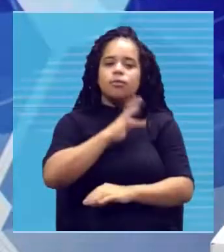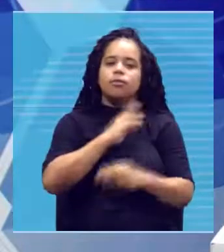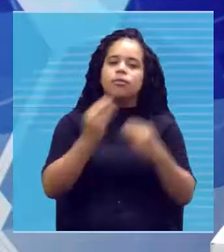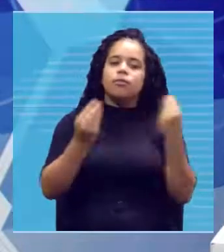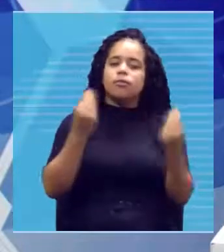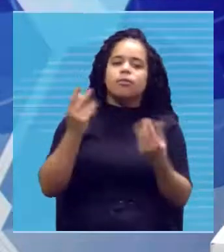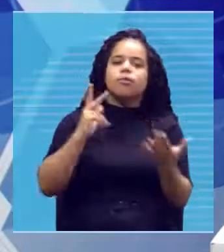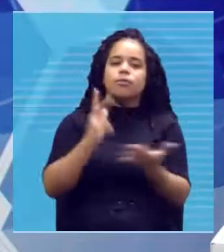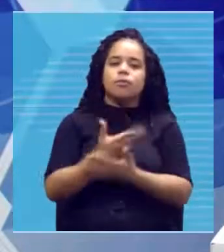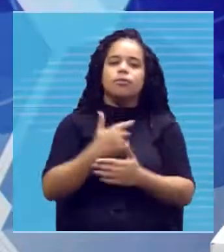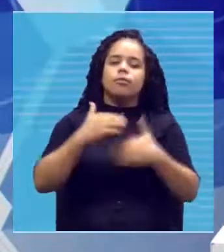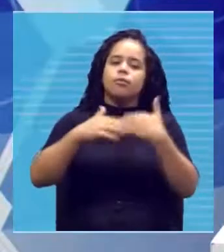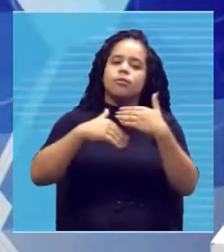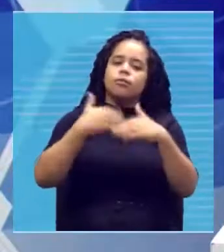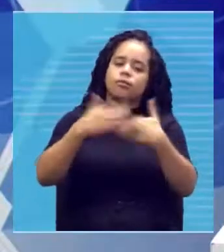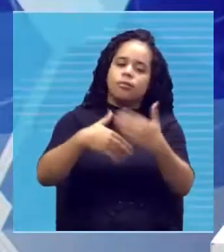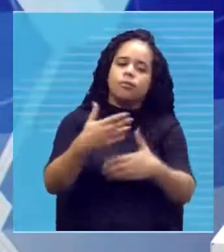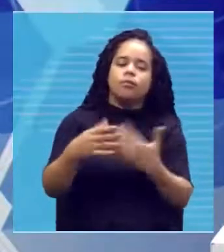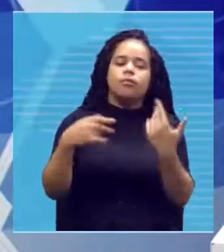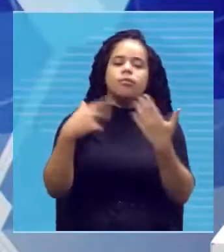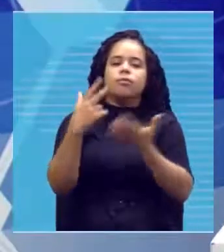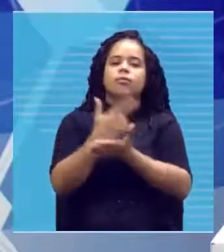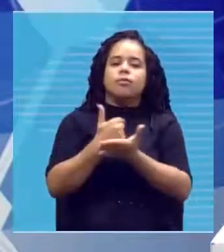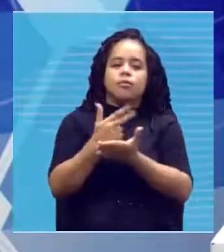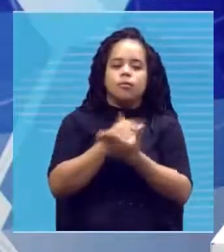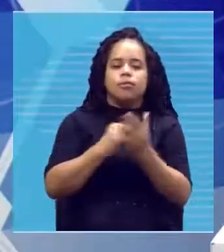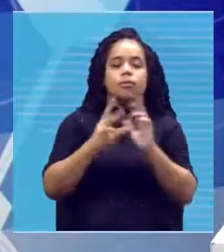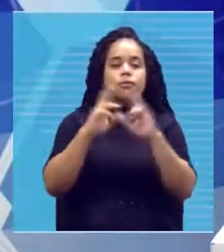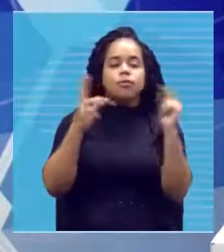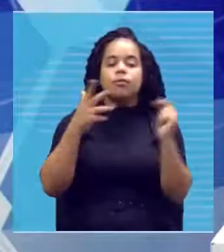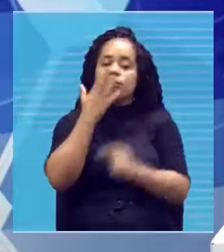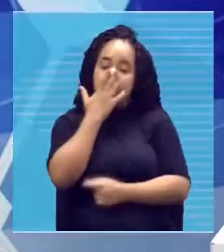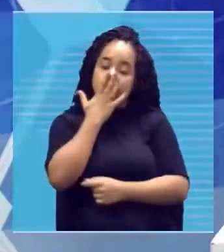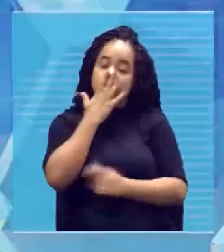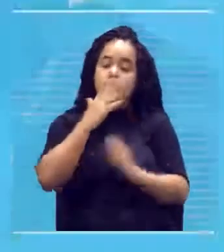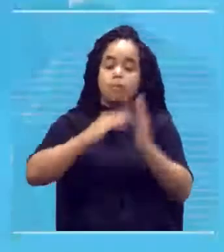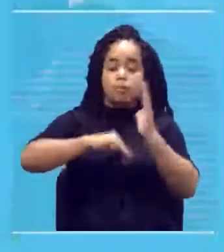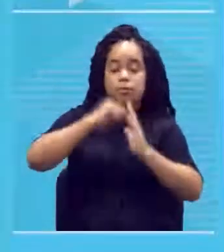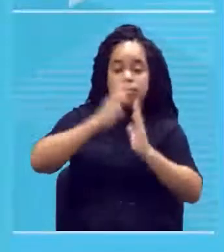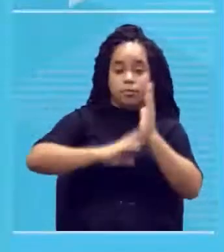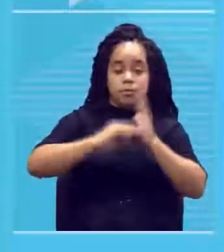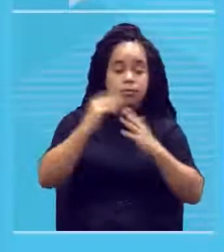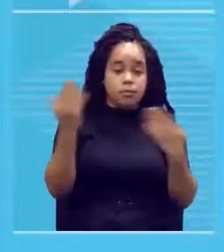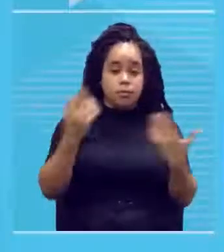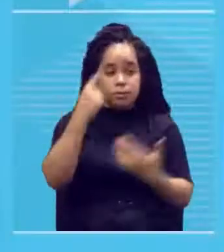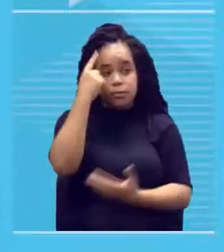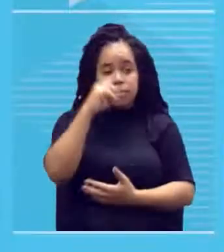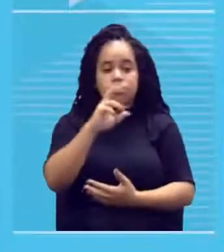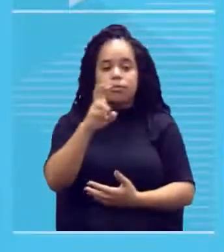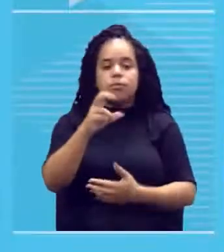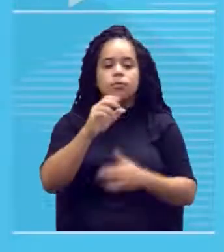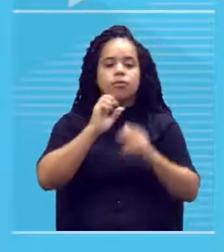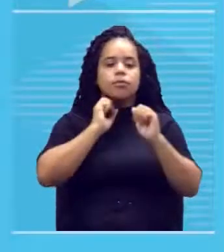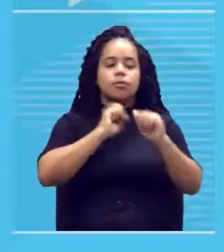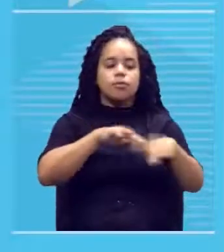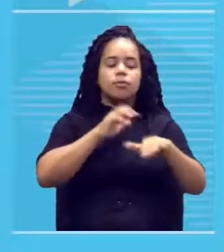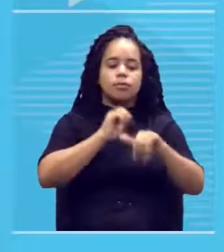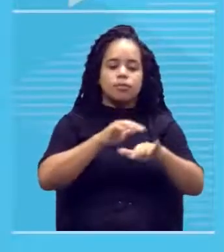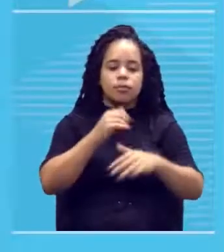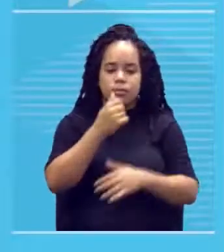saber qual a diferença entre pintar e colorir. E é isso, vamos lá, hoje 5 de setembro, contextos e práticas,